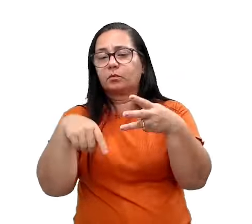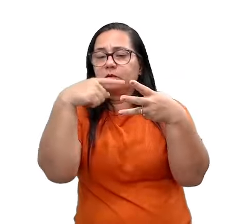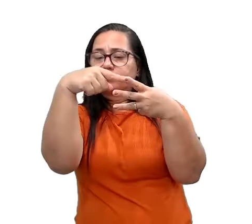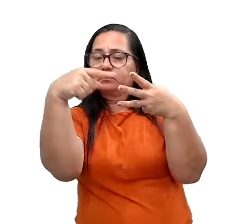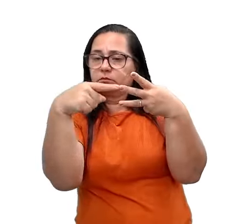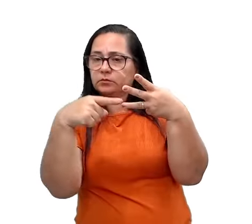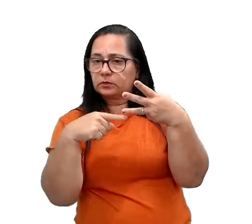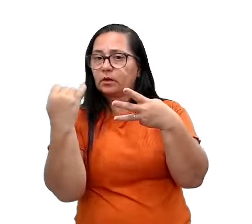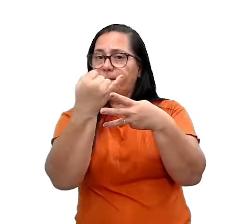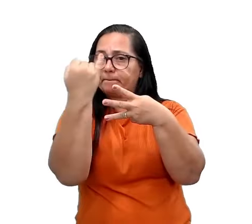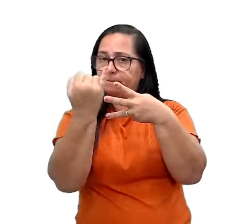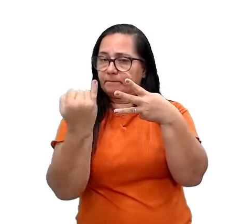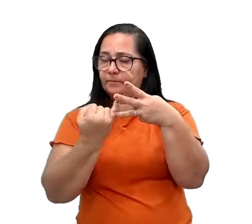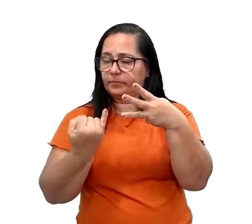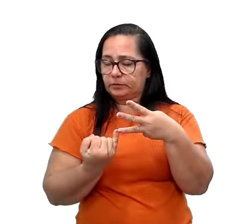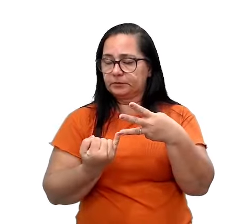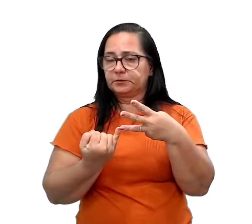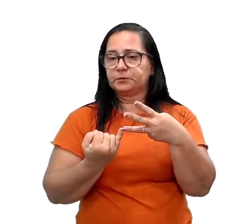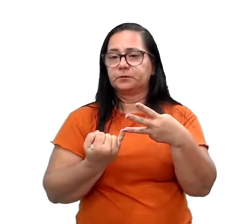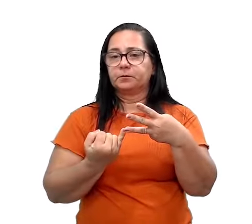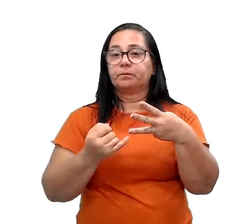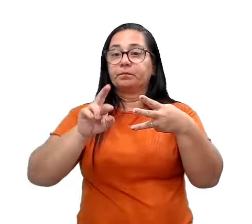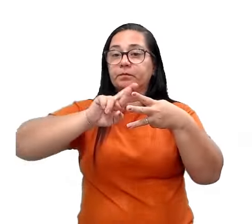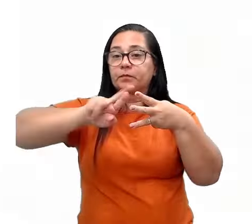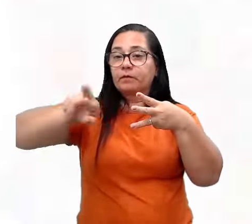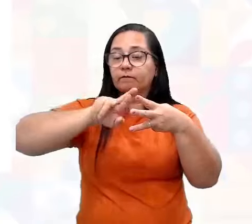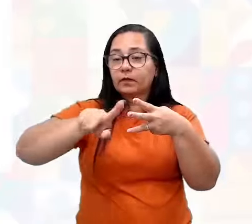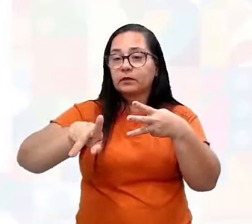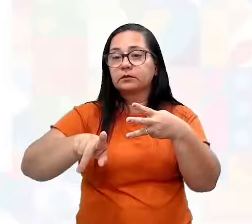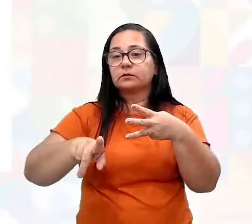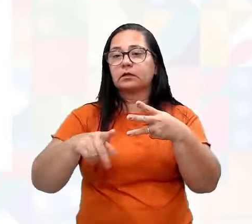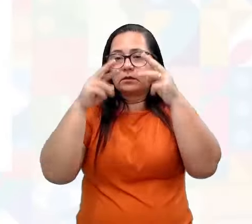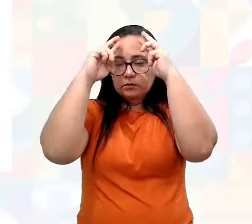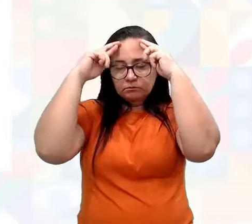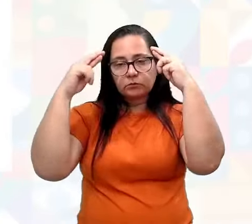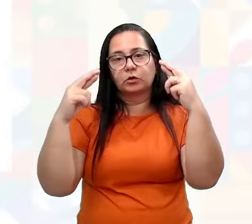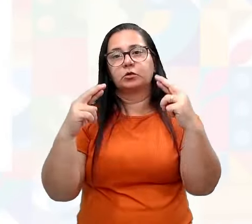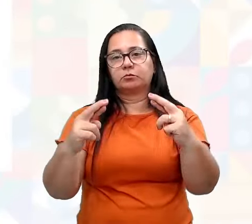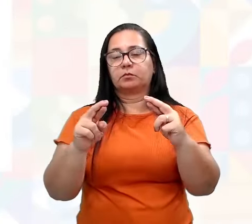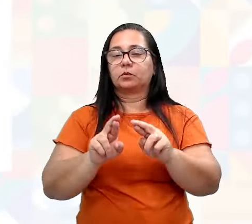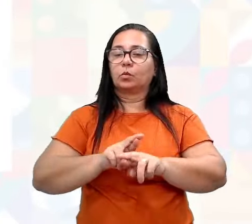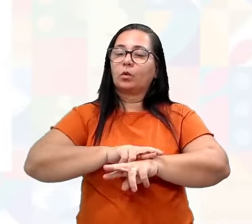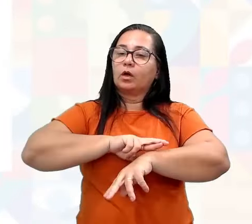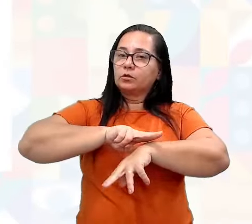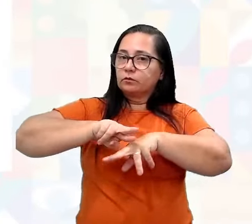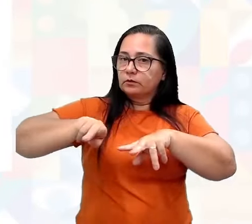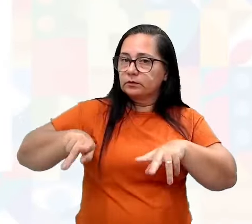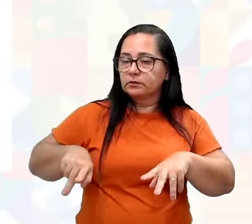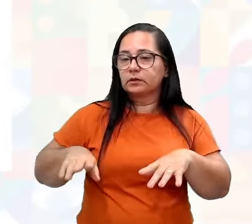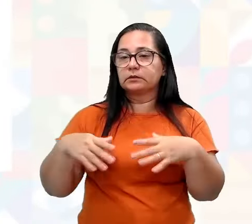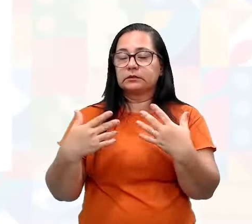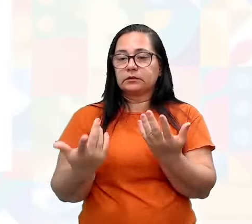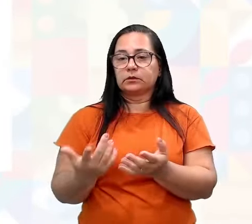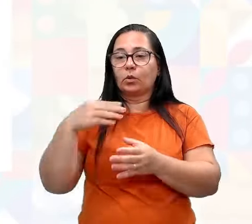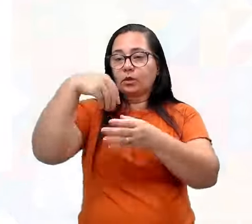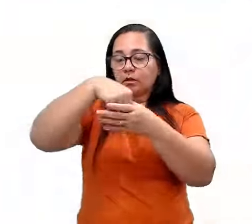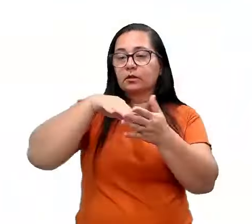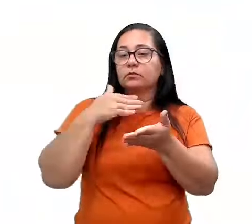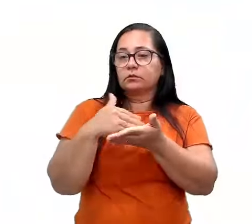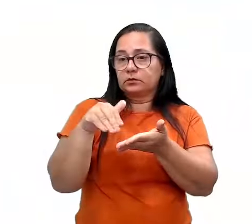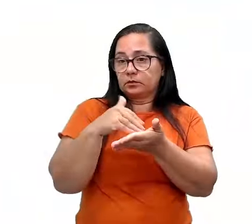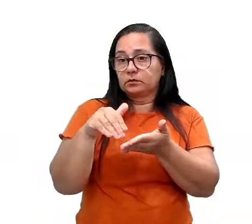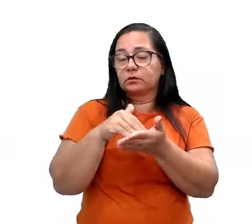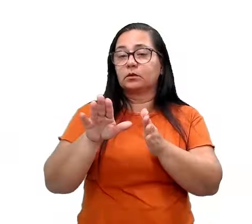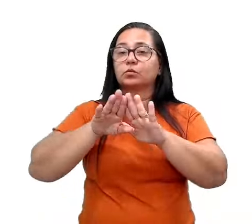partes que são bem importantes. Diversidade, respeito à diversidade. Em uma secretaria escolar, é